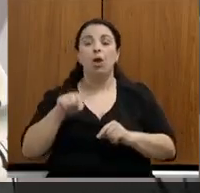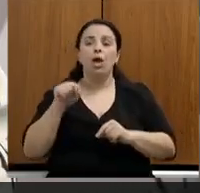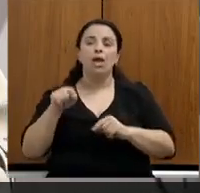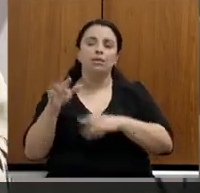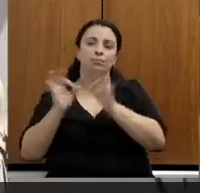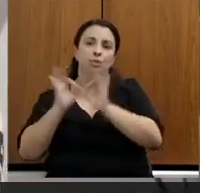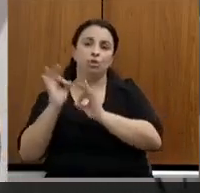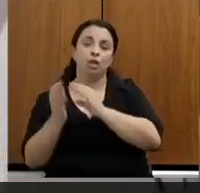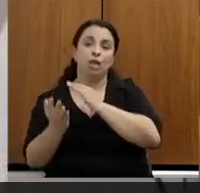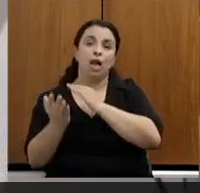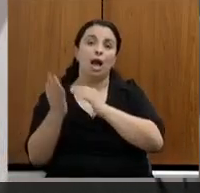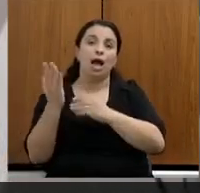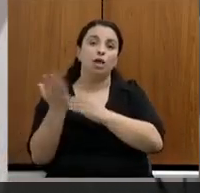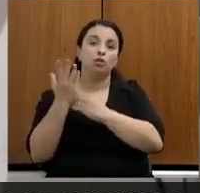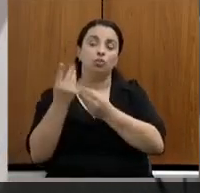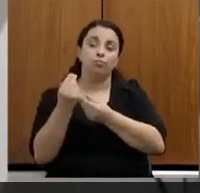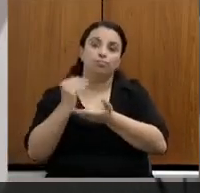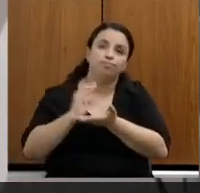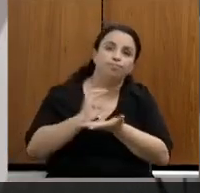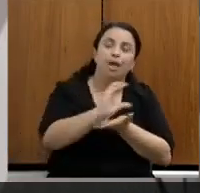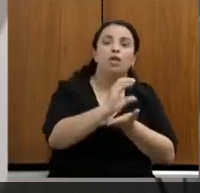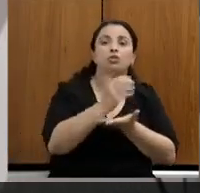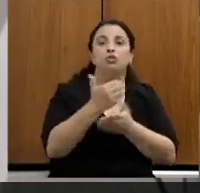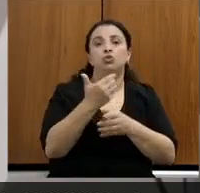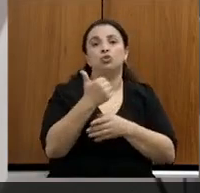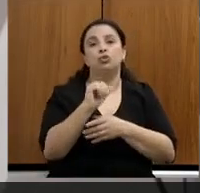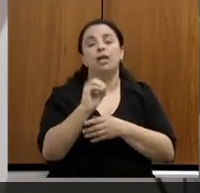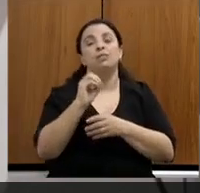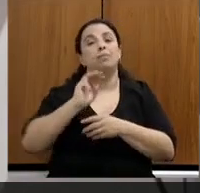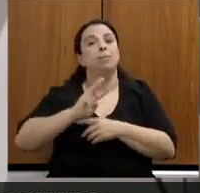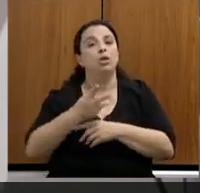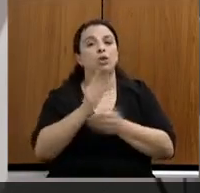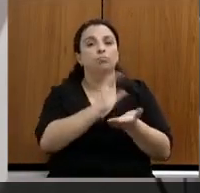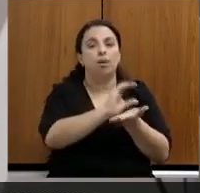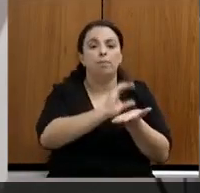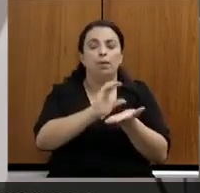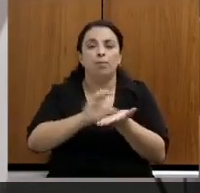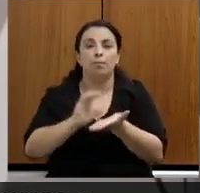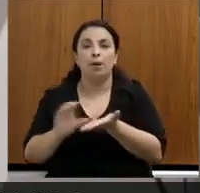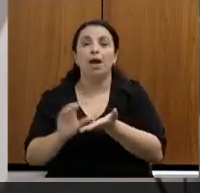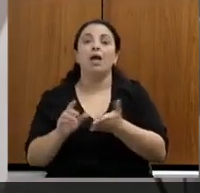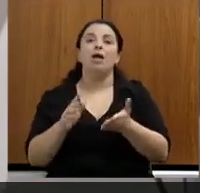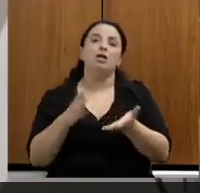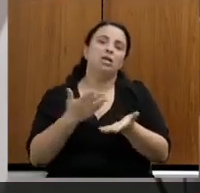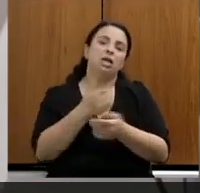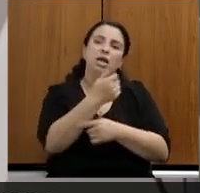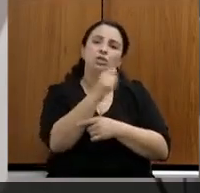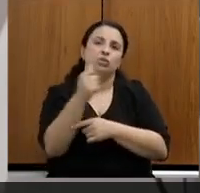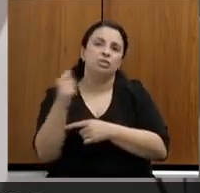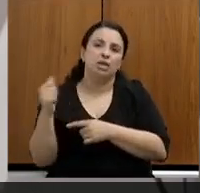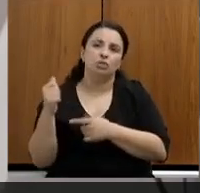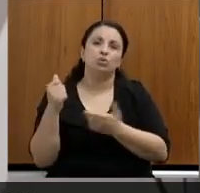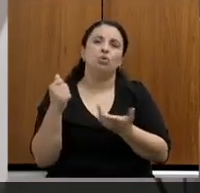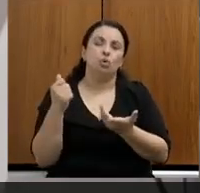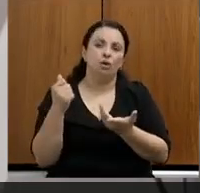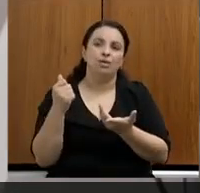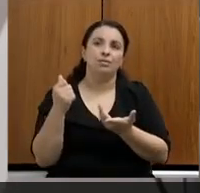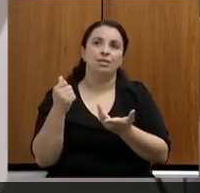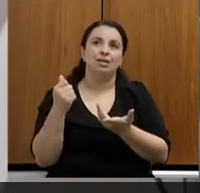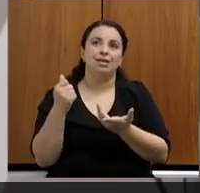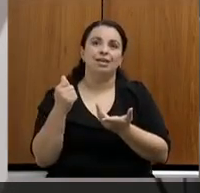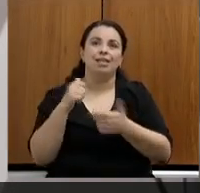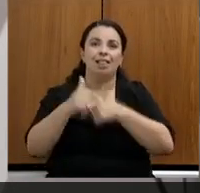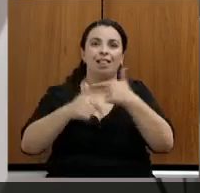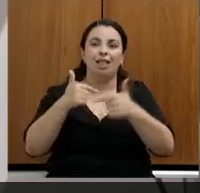incluímos oito associações, um total de 153 associações, agora, em 122 municípios no